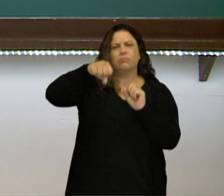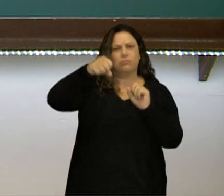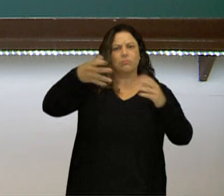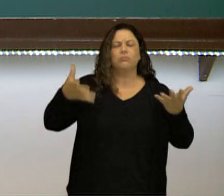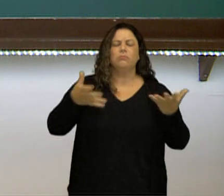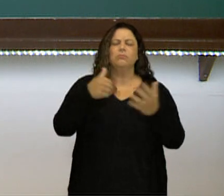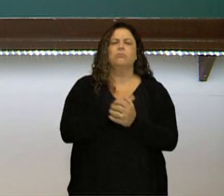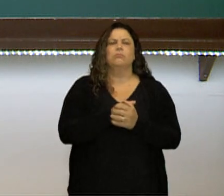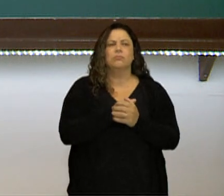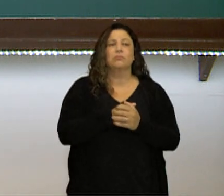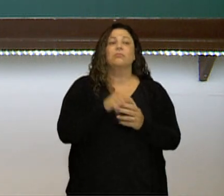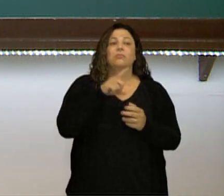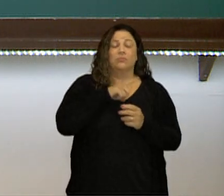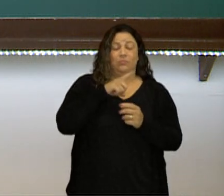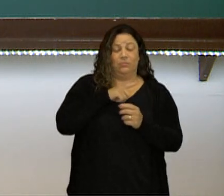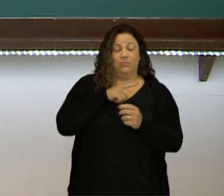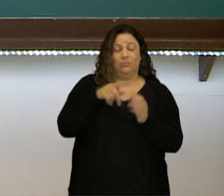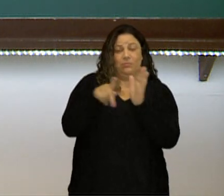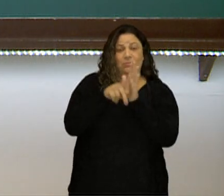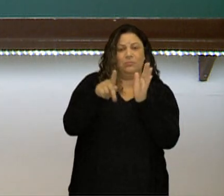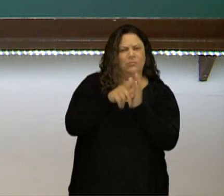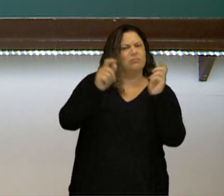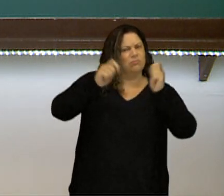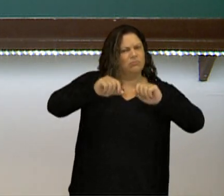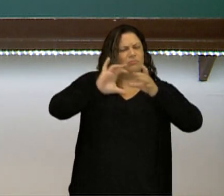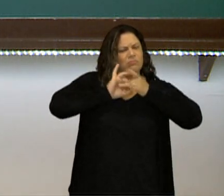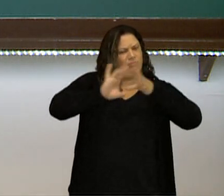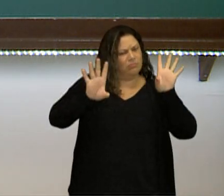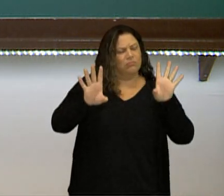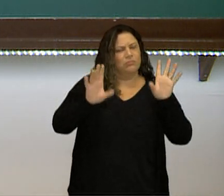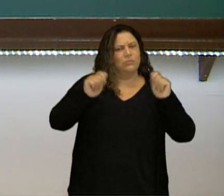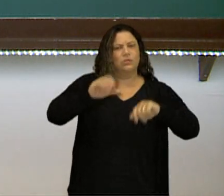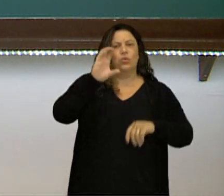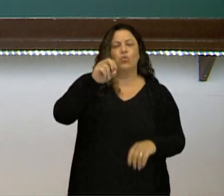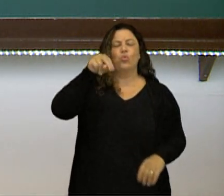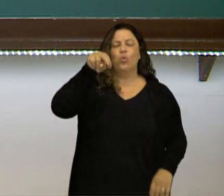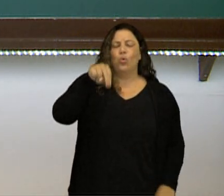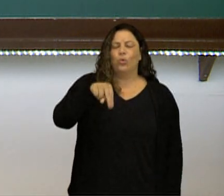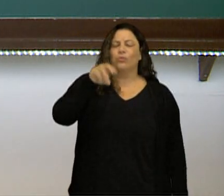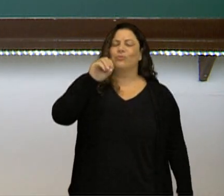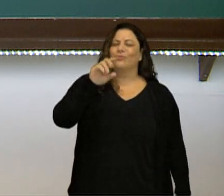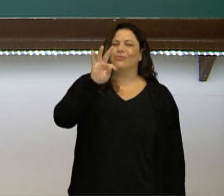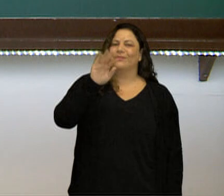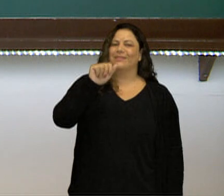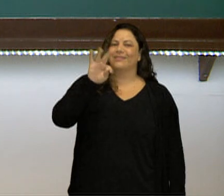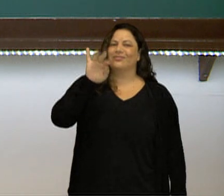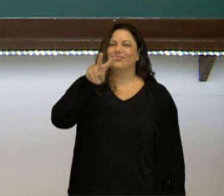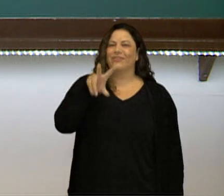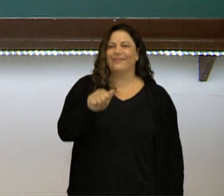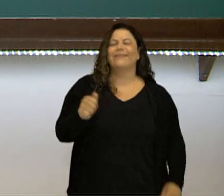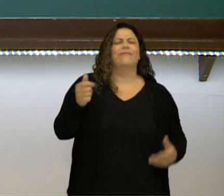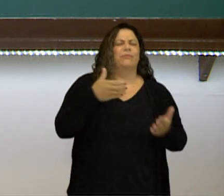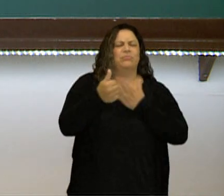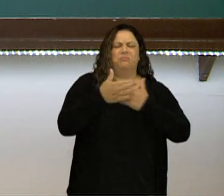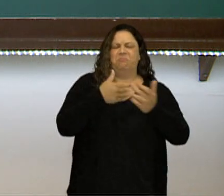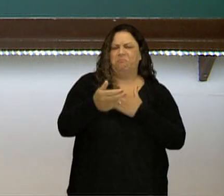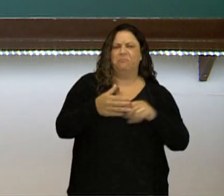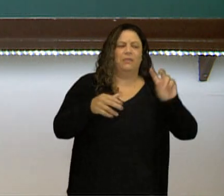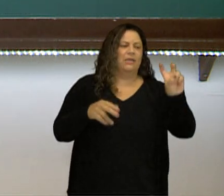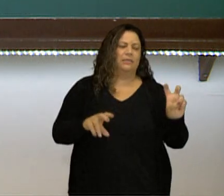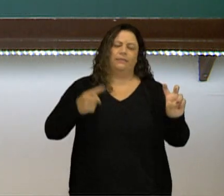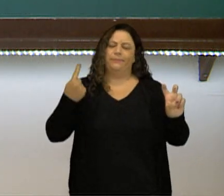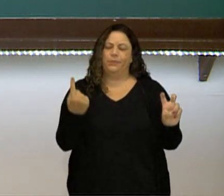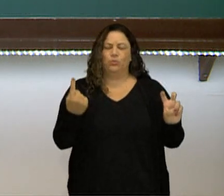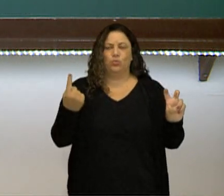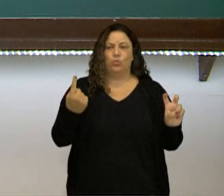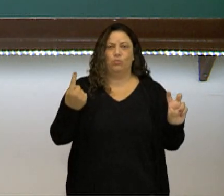chamada comutativa da adição que me permite fazer isso aqui. Porque não tanto faz eu somar 5 mais 1, 1